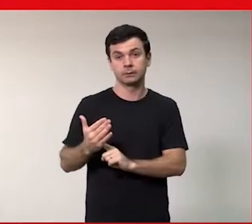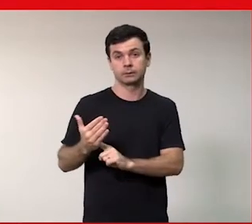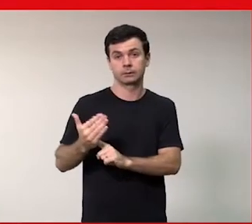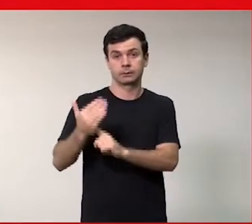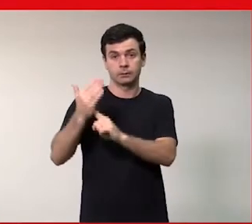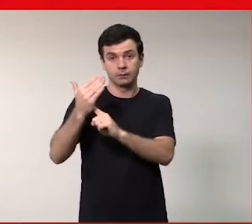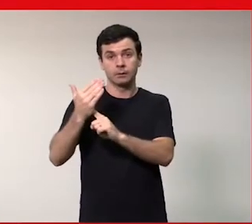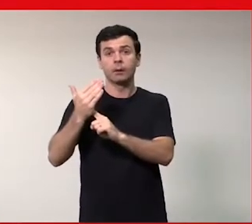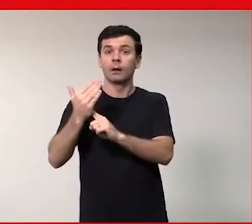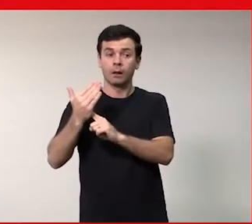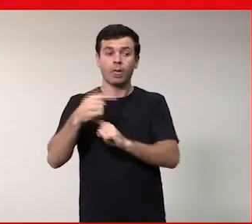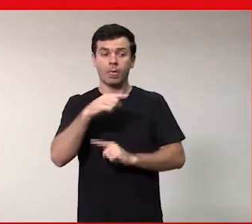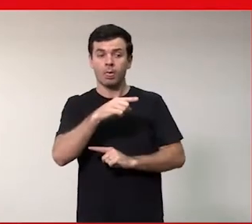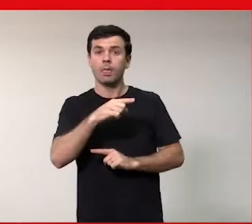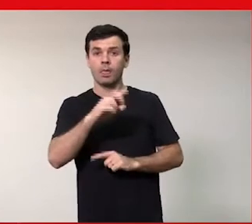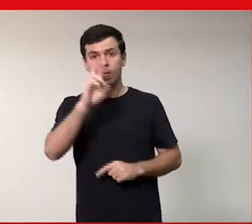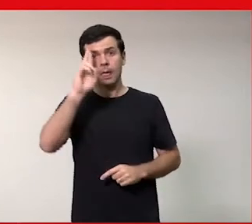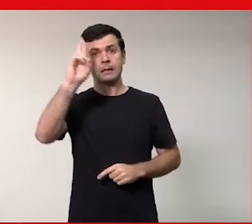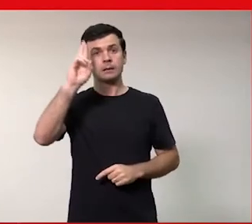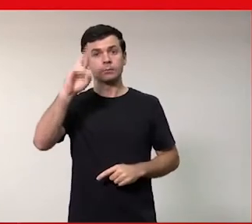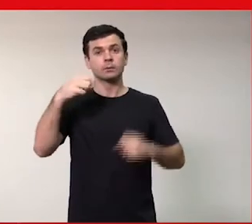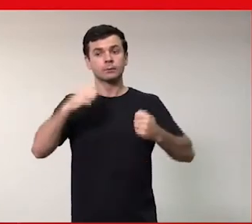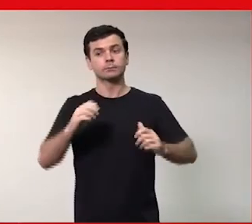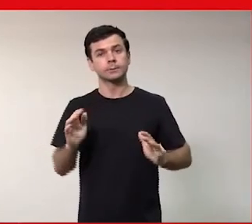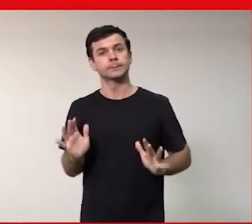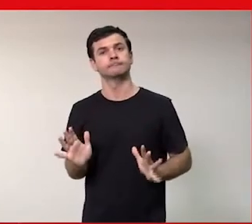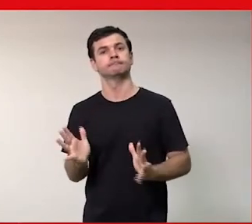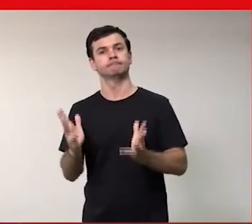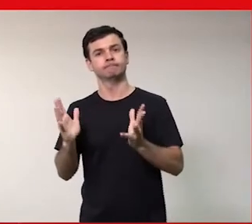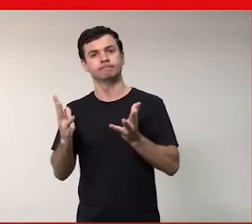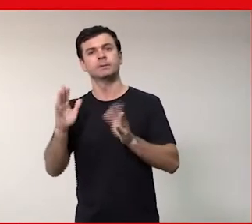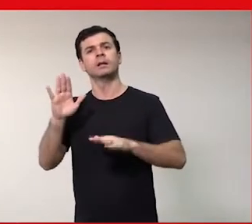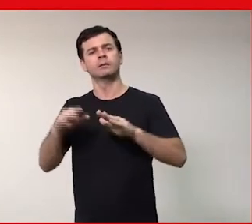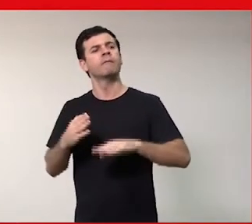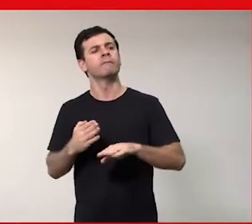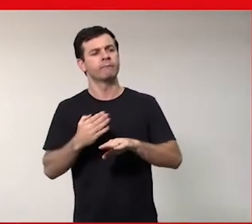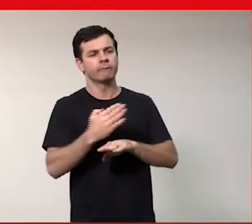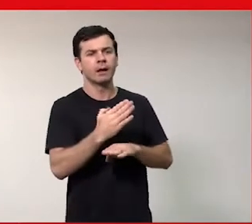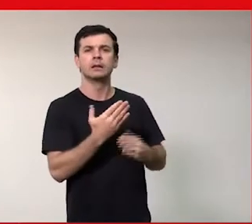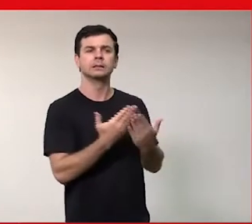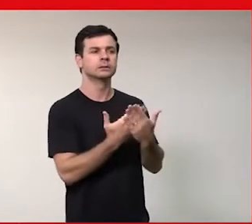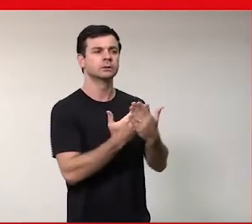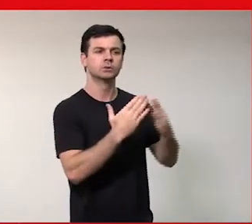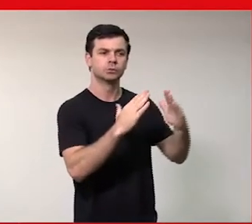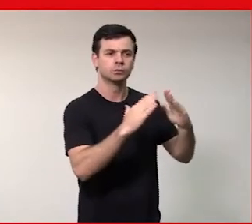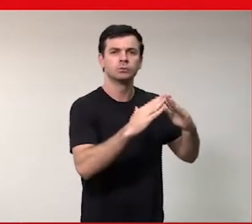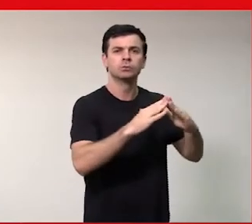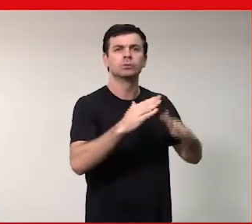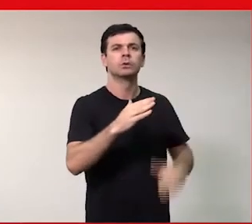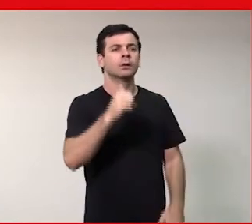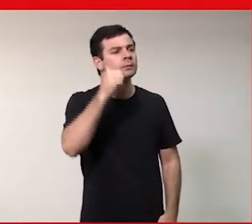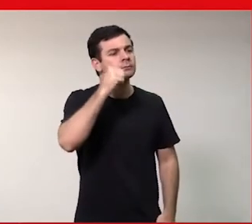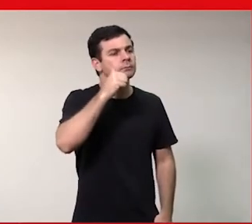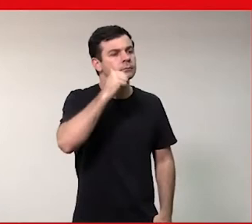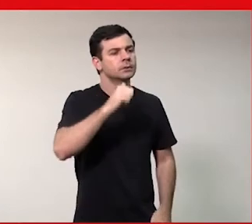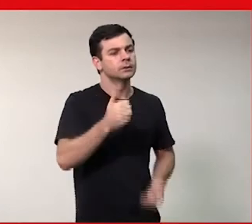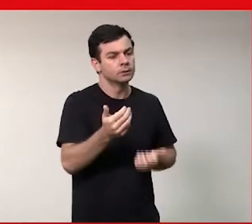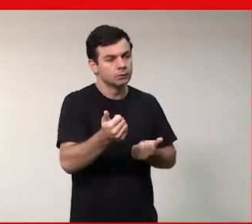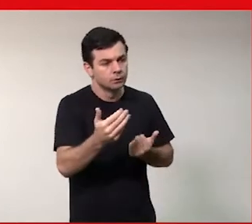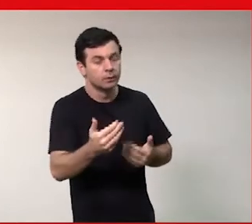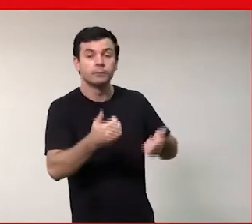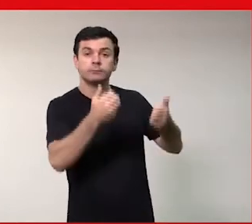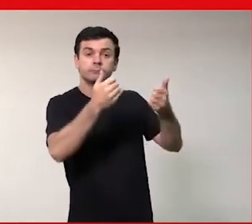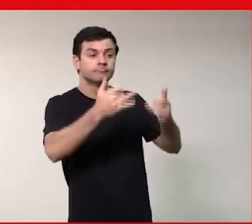ter iniciativas tanto de ir lá atrás de ir lá no ensino médio incentivar as meninas como por exemplo aqui em Manaus nós temos um programa